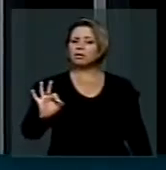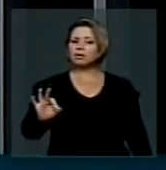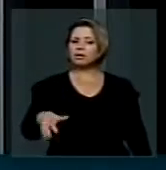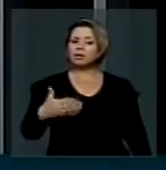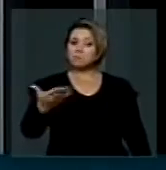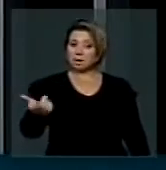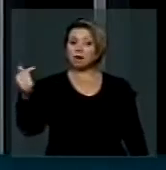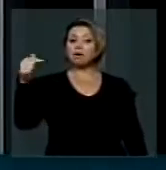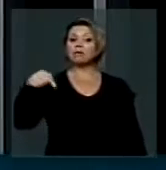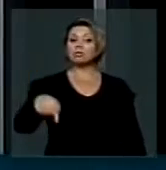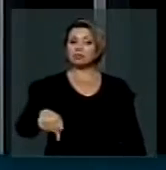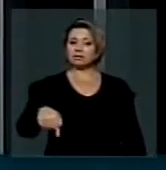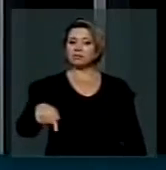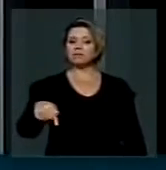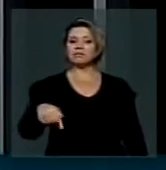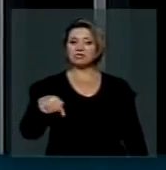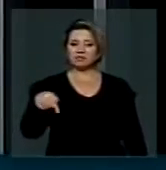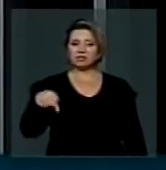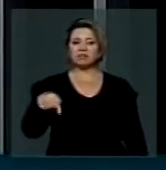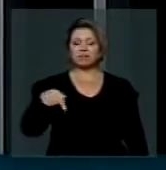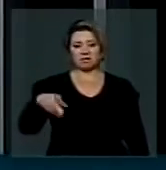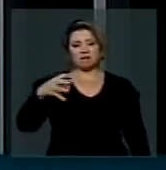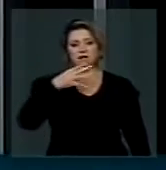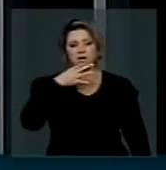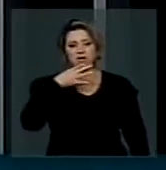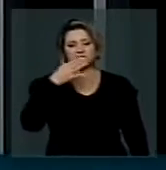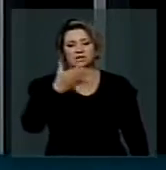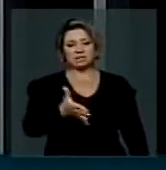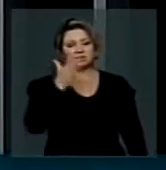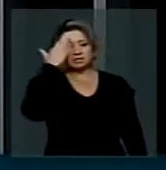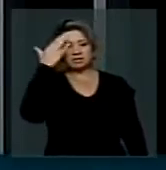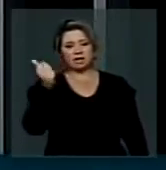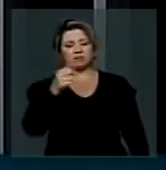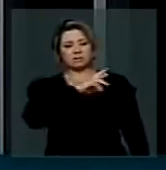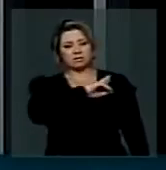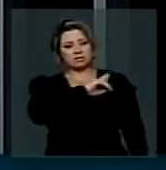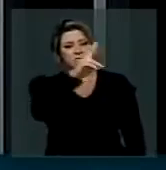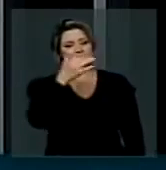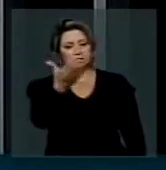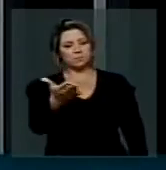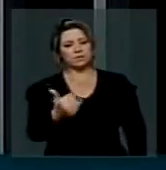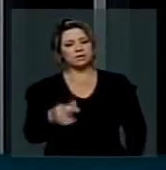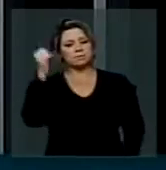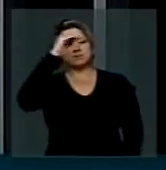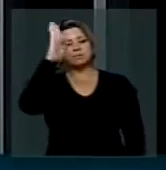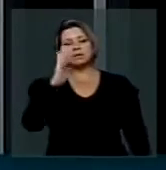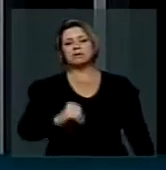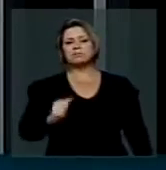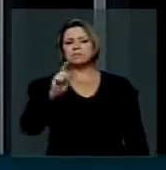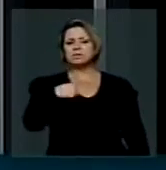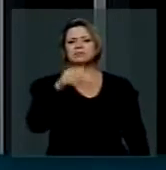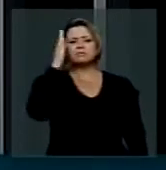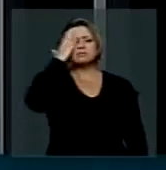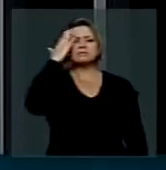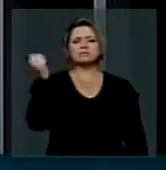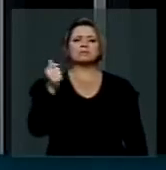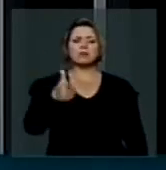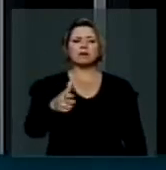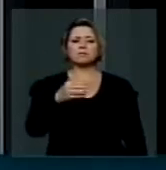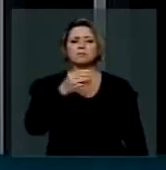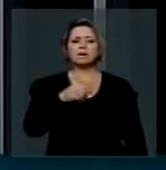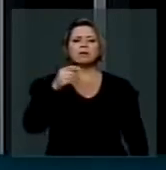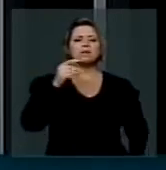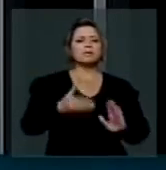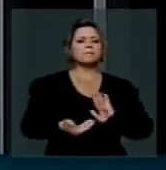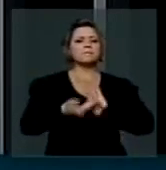aqui, esse poder que era aqui reconhecer, para que o Brasil inteiro saiba. A TV